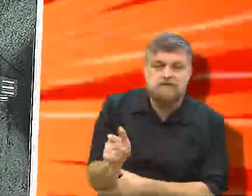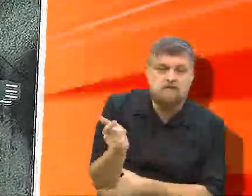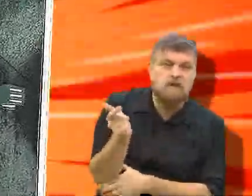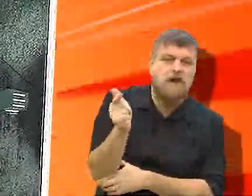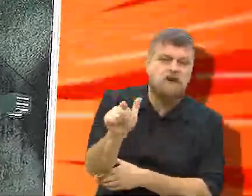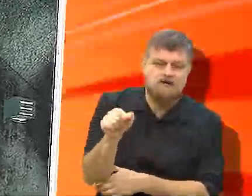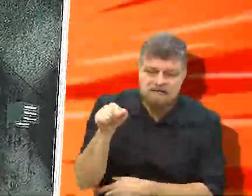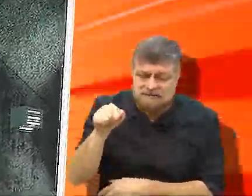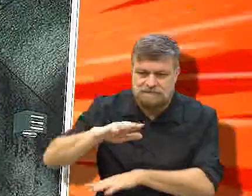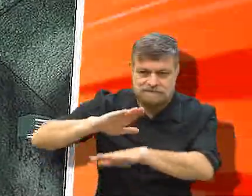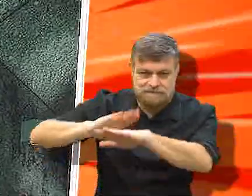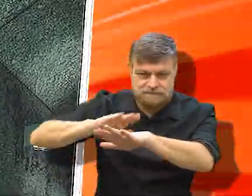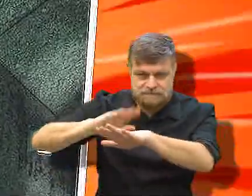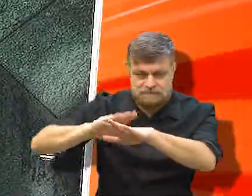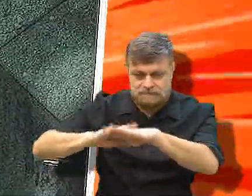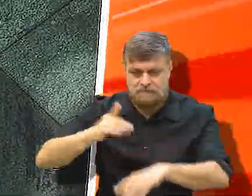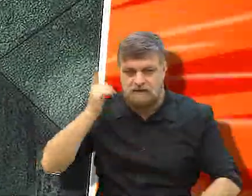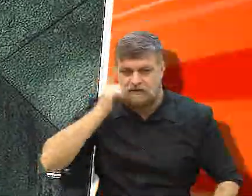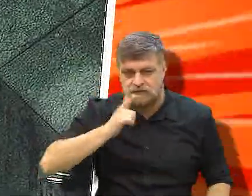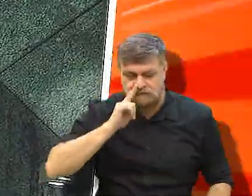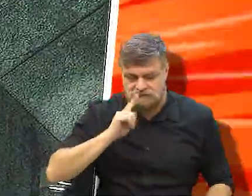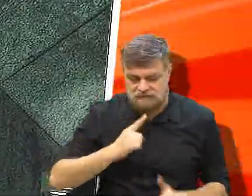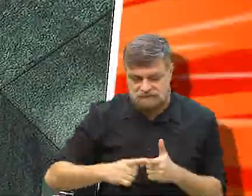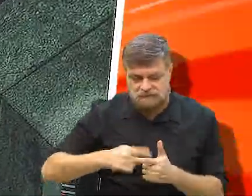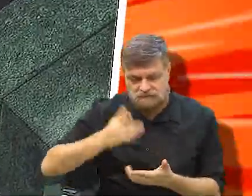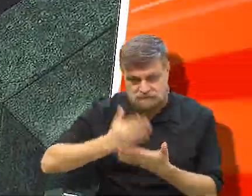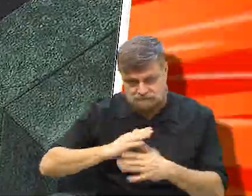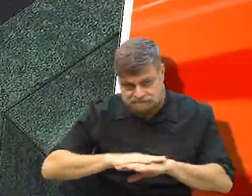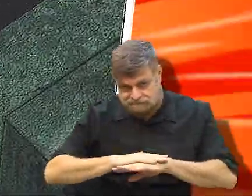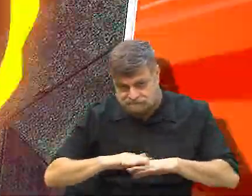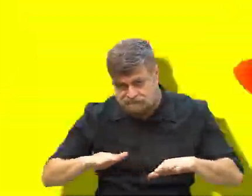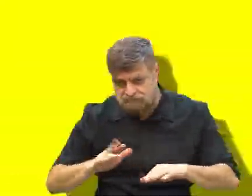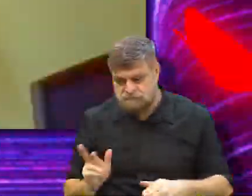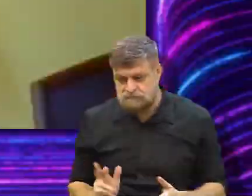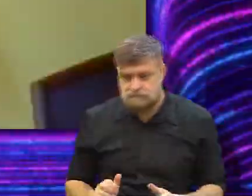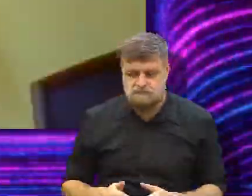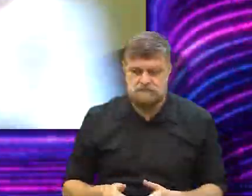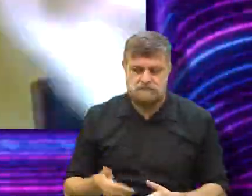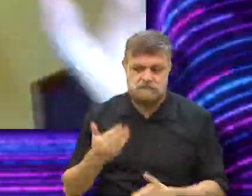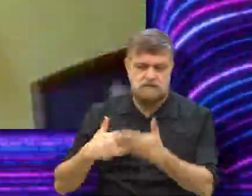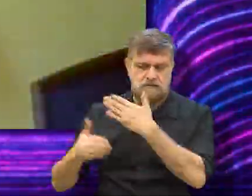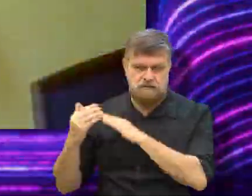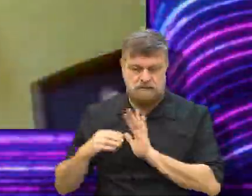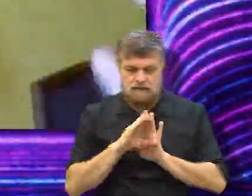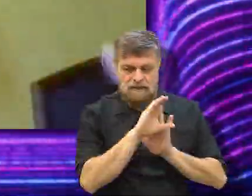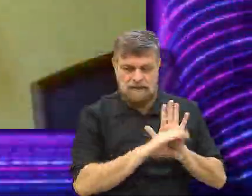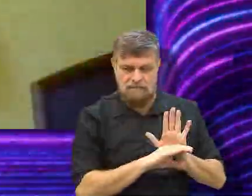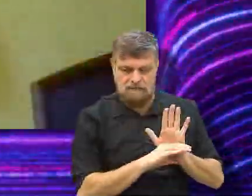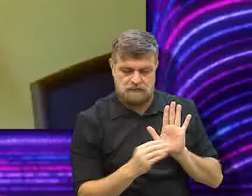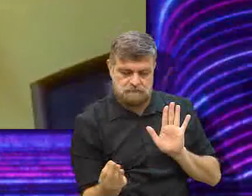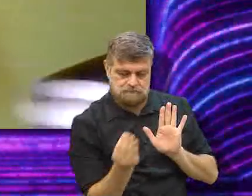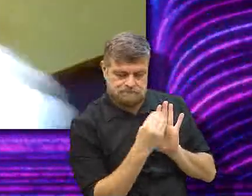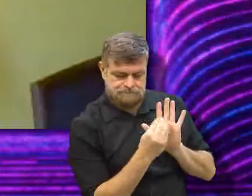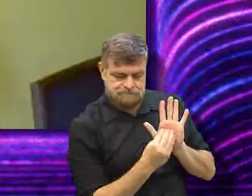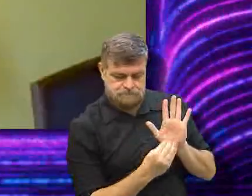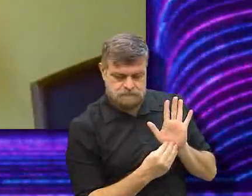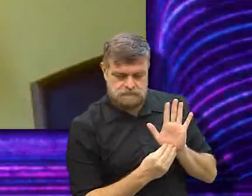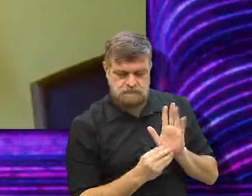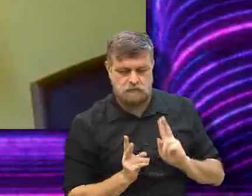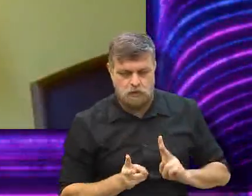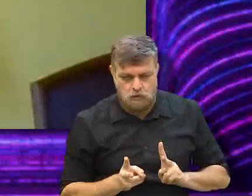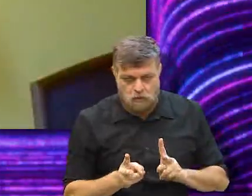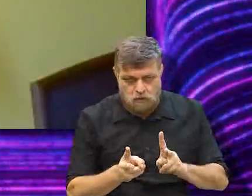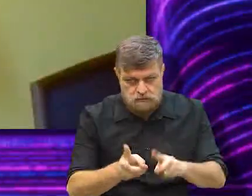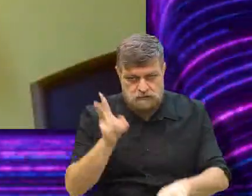que um personagem fizesse alguma coisa. Para eu sair daquela situação que eu estava. Então eu voltei alguns capítulos. Inseri um personagem. E aí